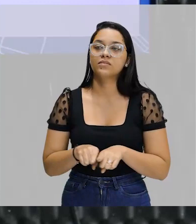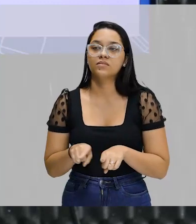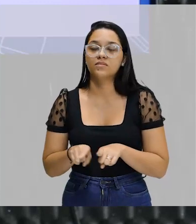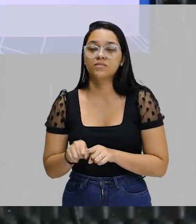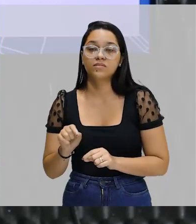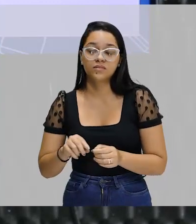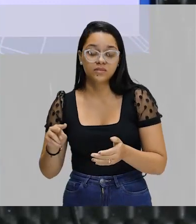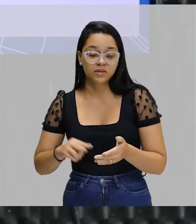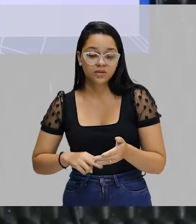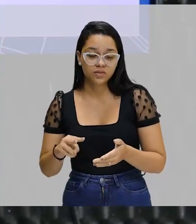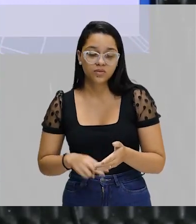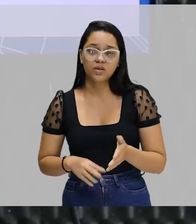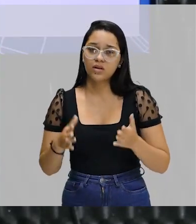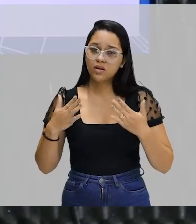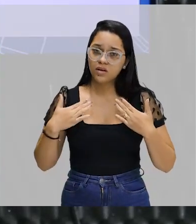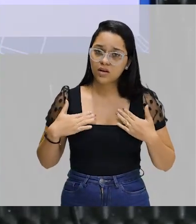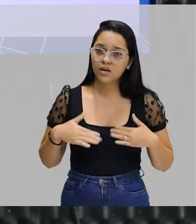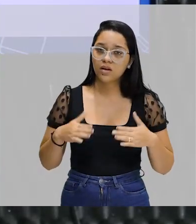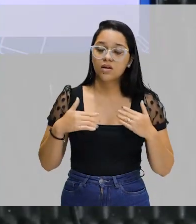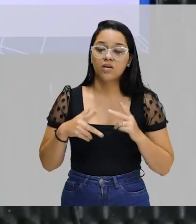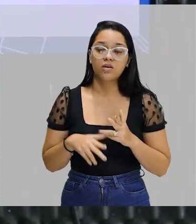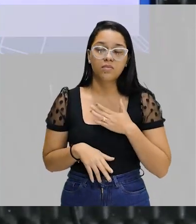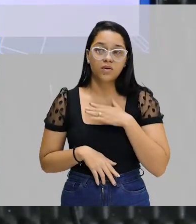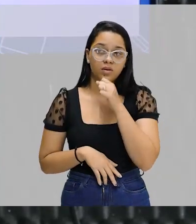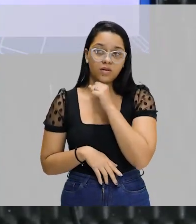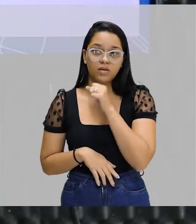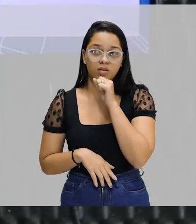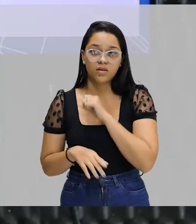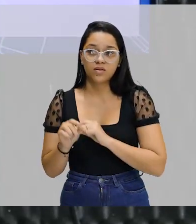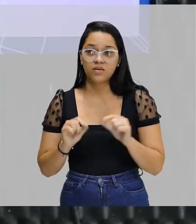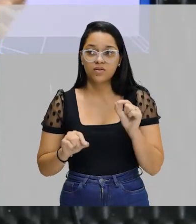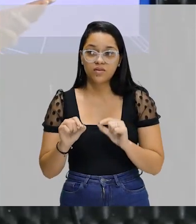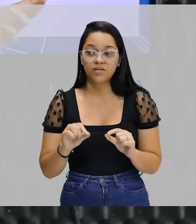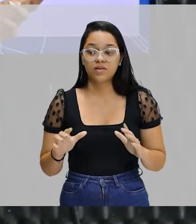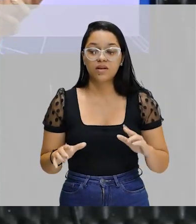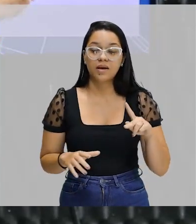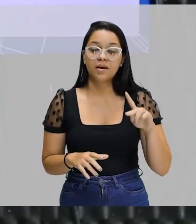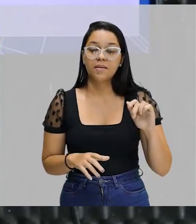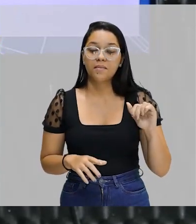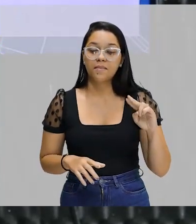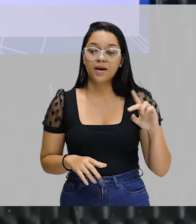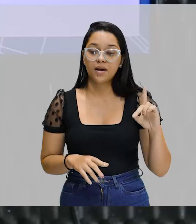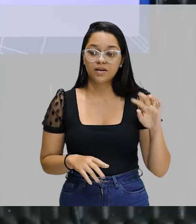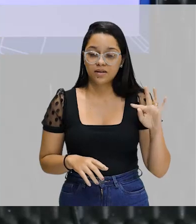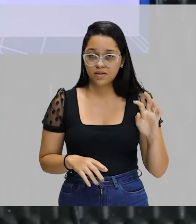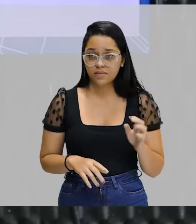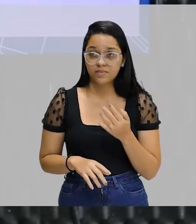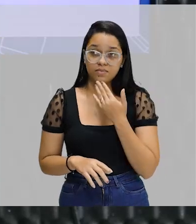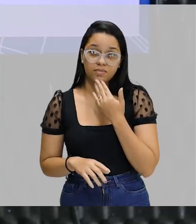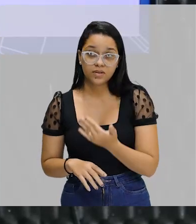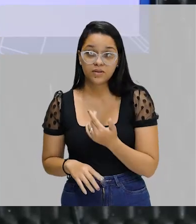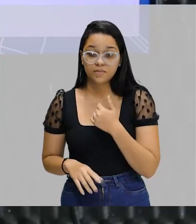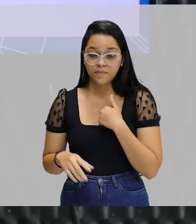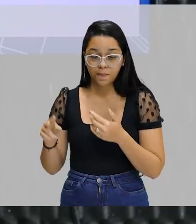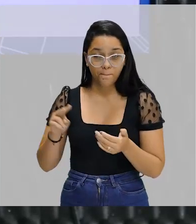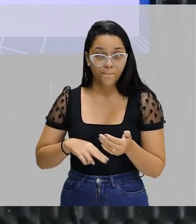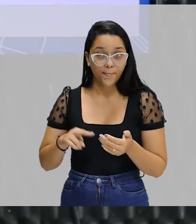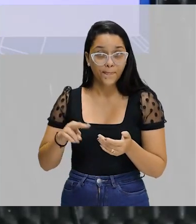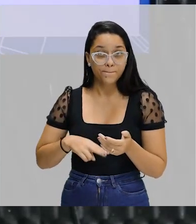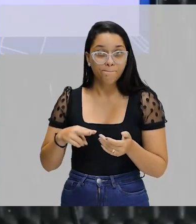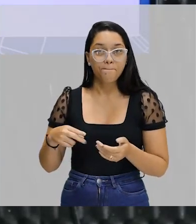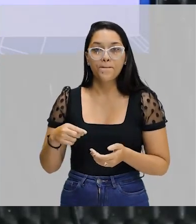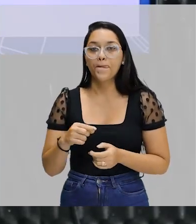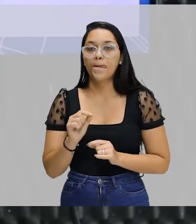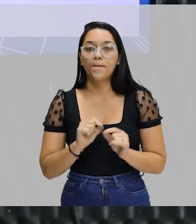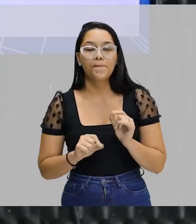Faz a leitura devagar. Como meu avô dizia compassadamente. Quando meu avô pedia para eu ler para